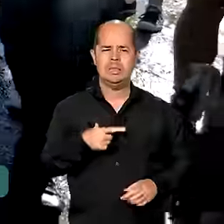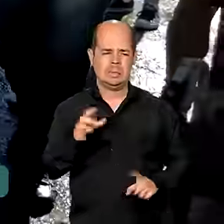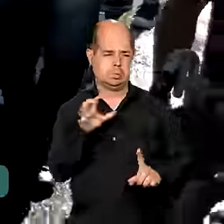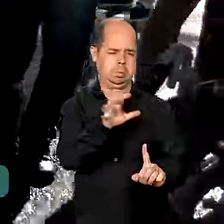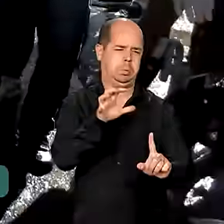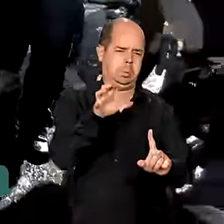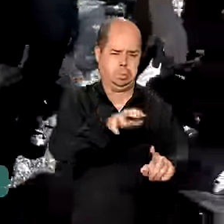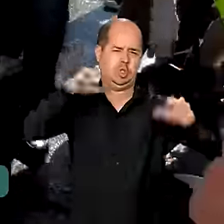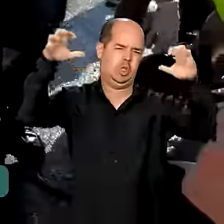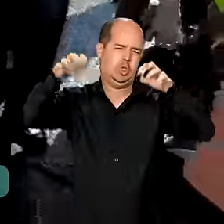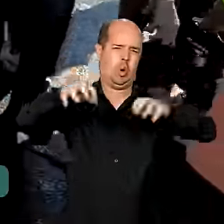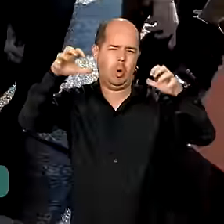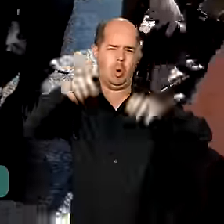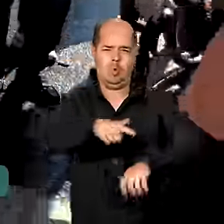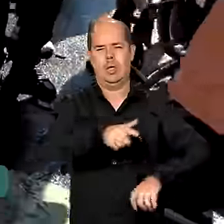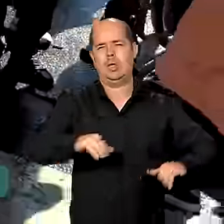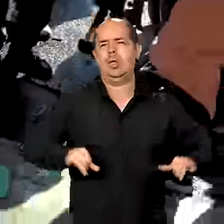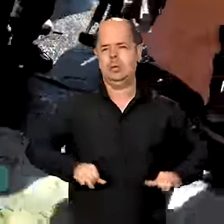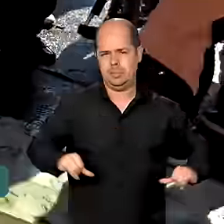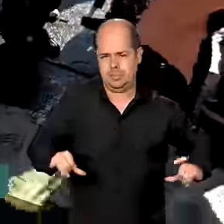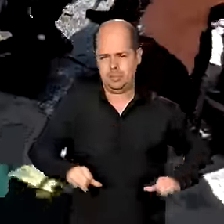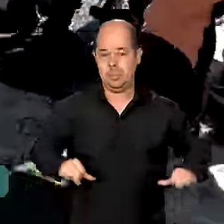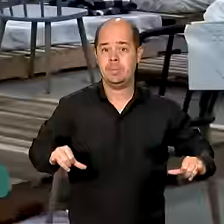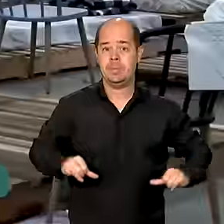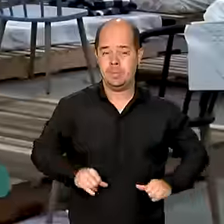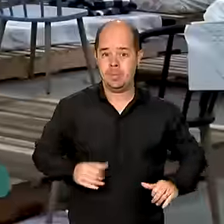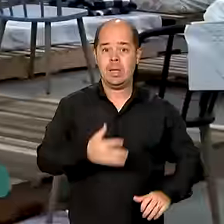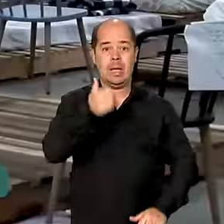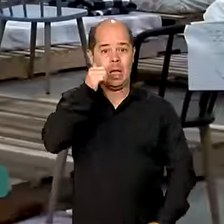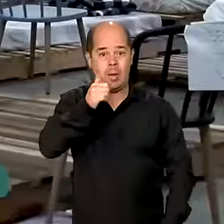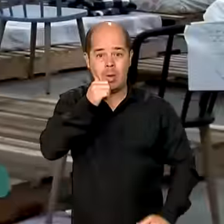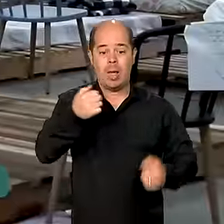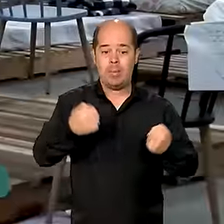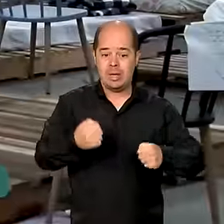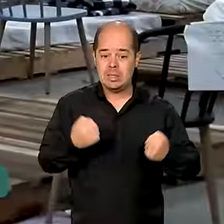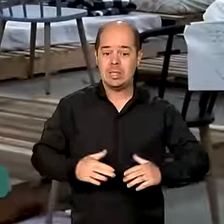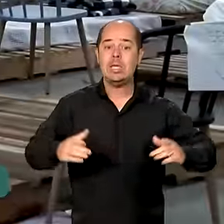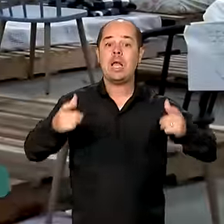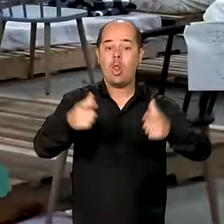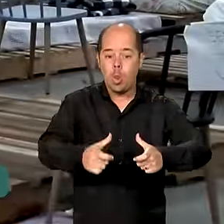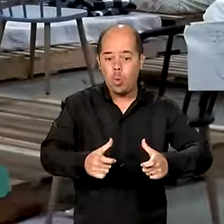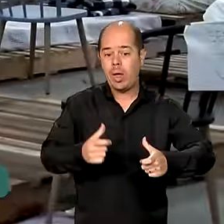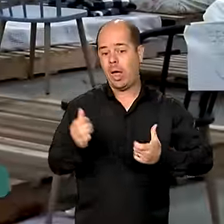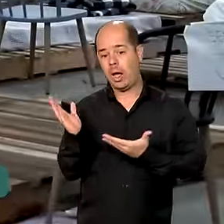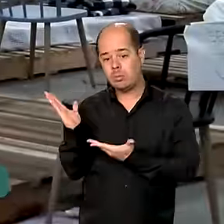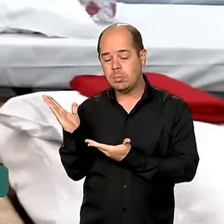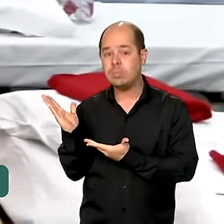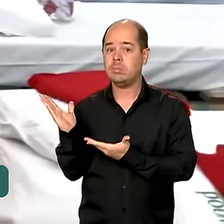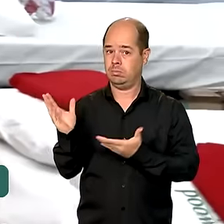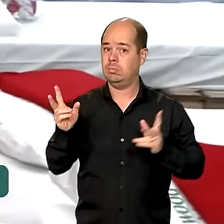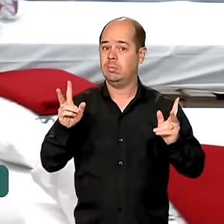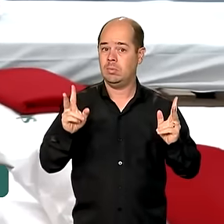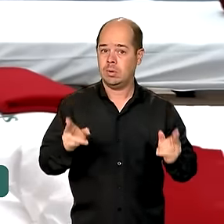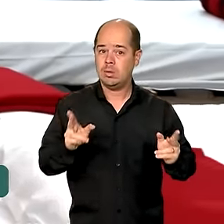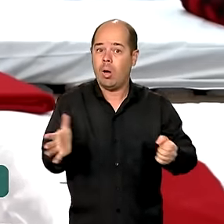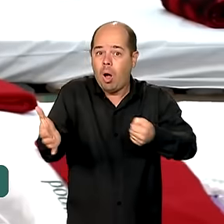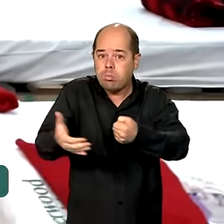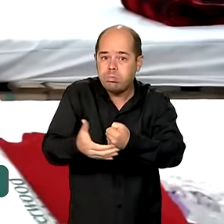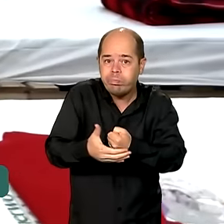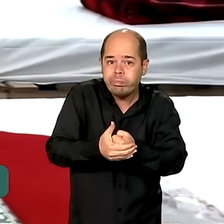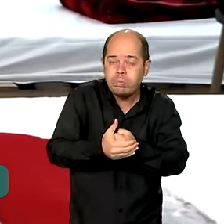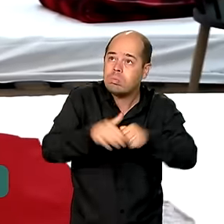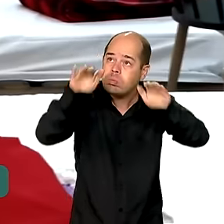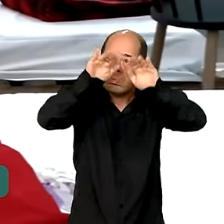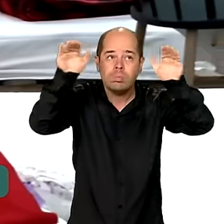Sul e muitas delas precisaram recorrer a abrigos como este em Porto Alegre. O abrigo Aliadas foi todo